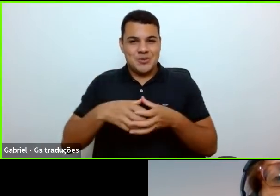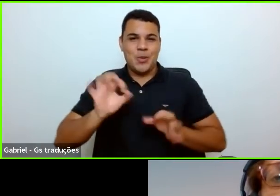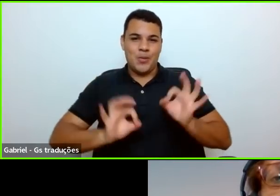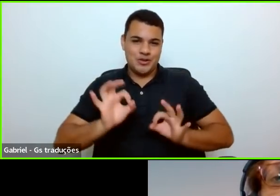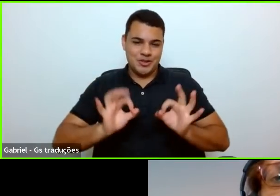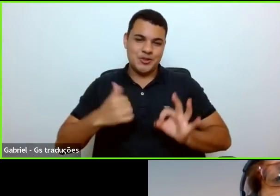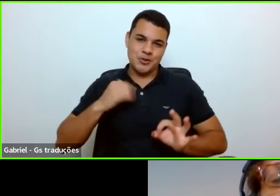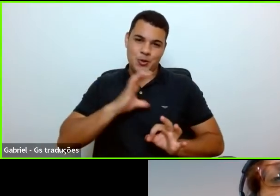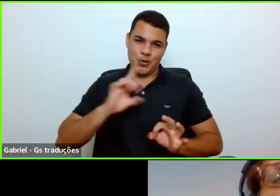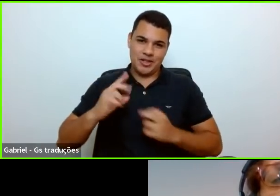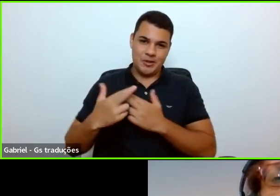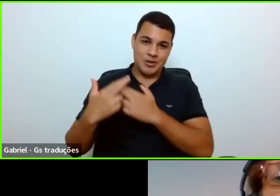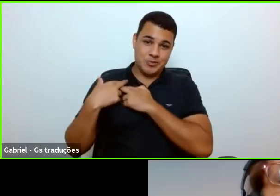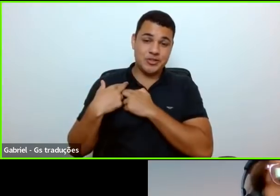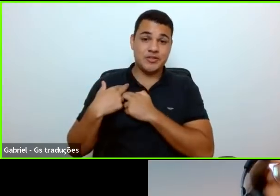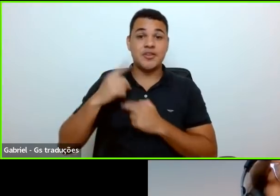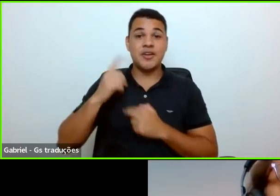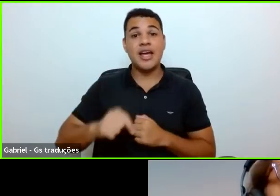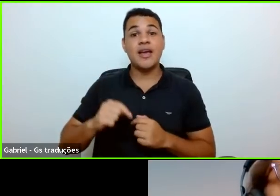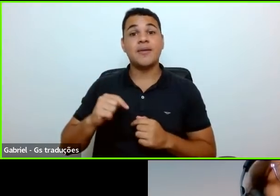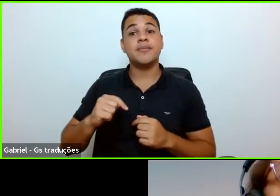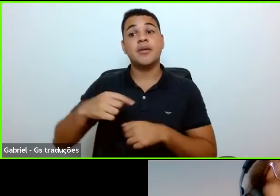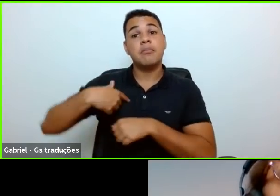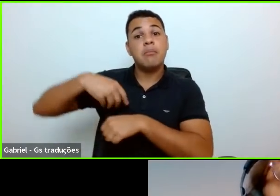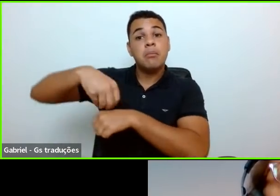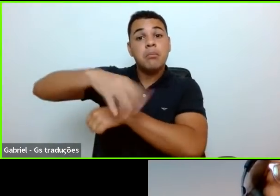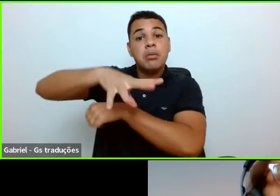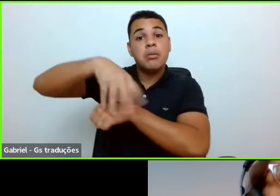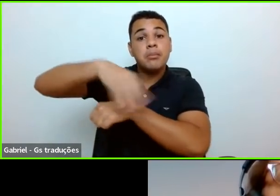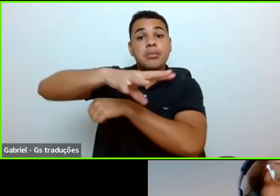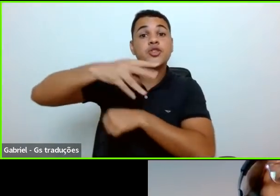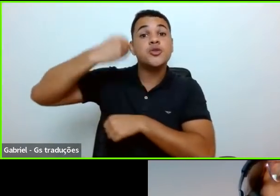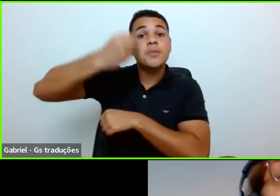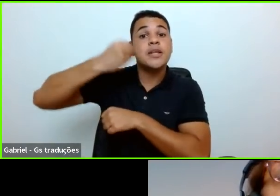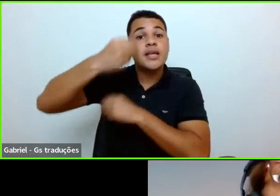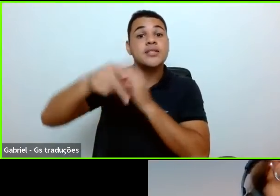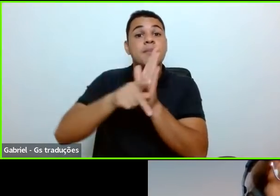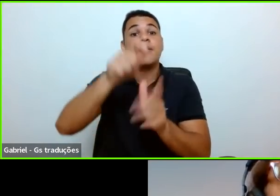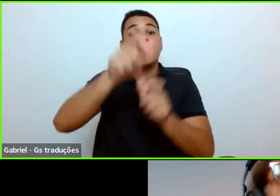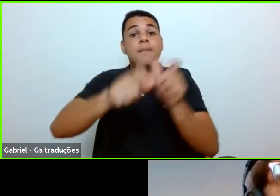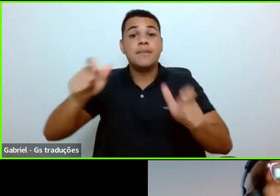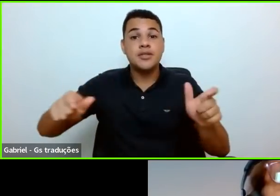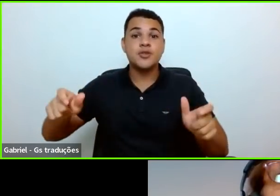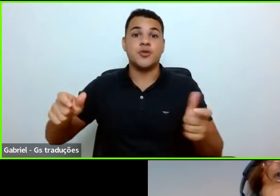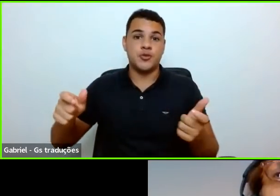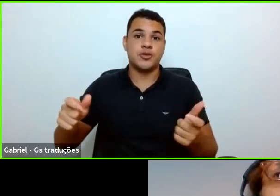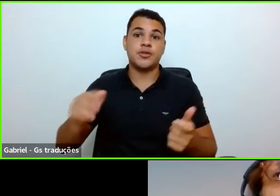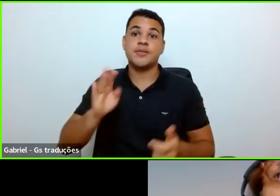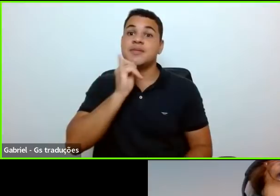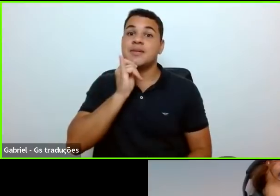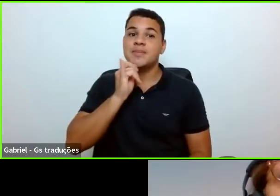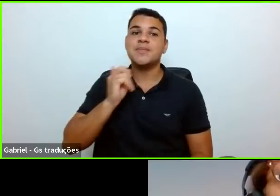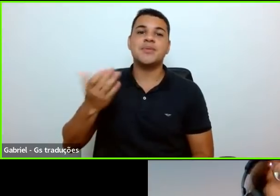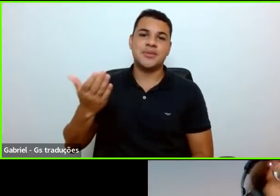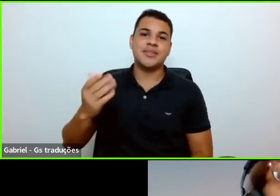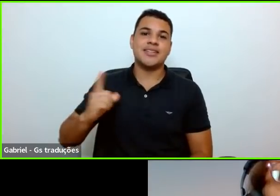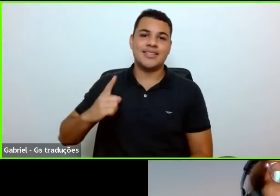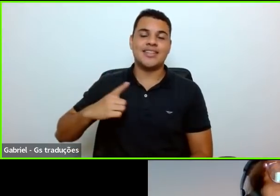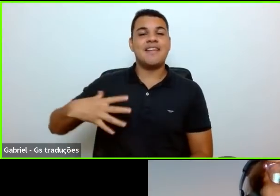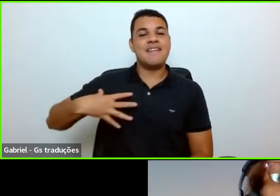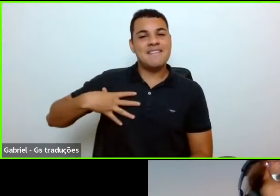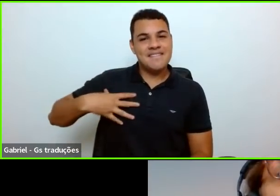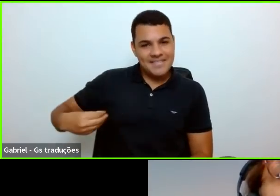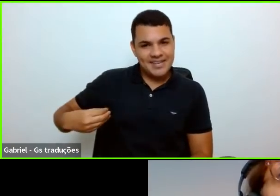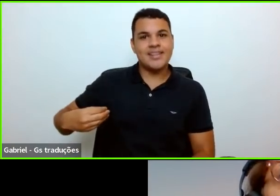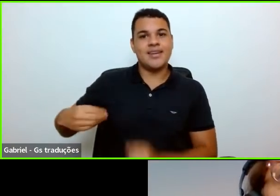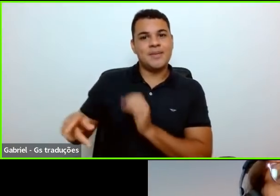ter contato e entender a trajetória de muitas mulheres cientistas. e Berta Lutz, filha de Adolfo Lutz, pesquisador do Instituto Oswaldo